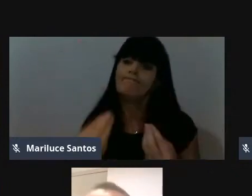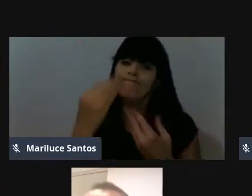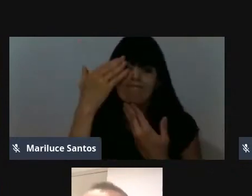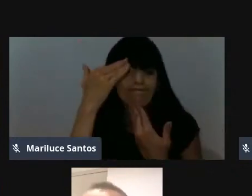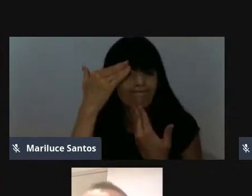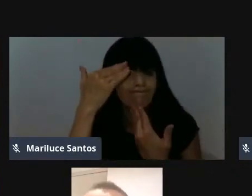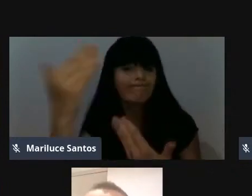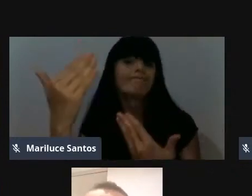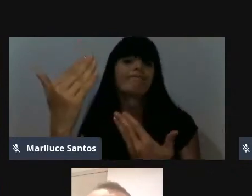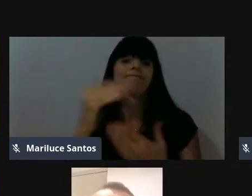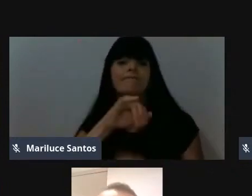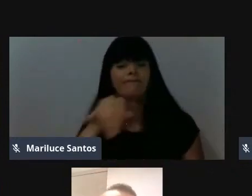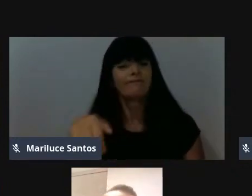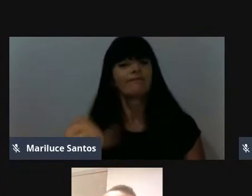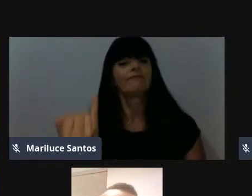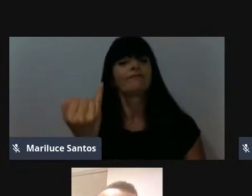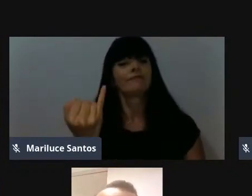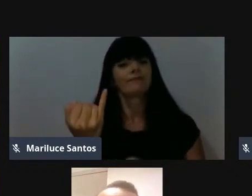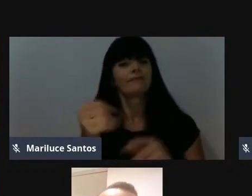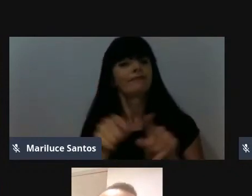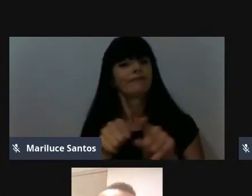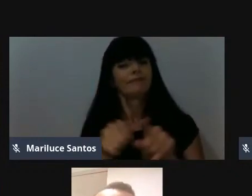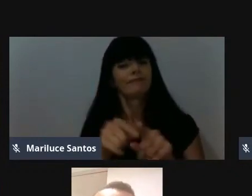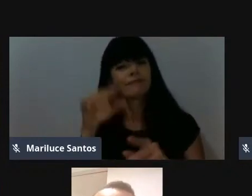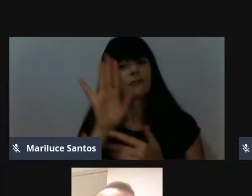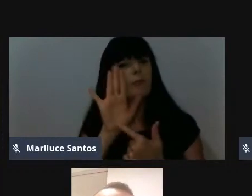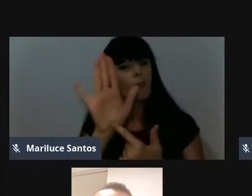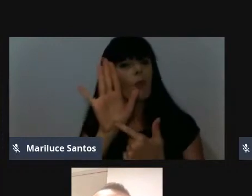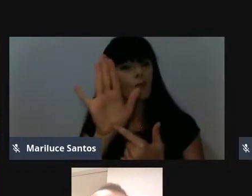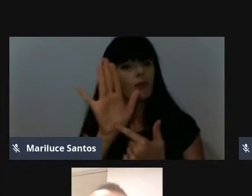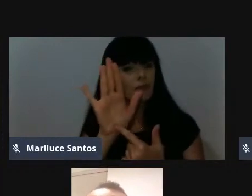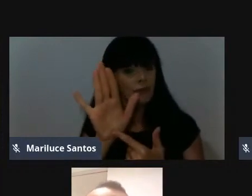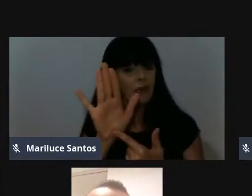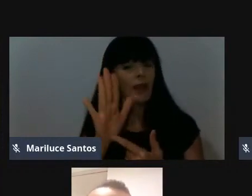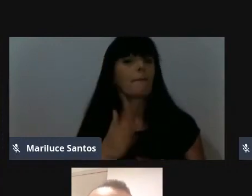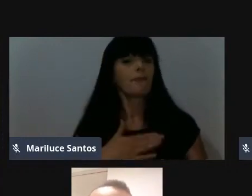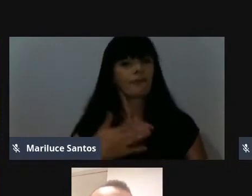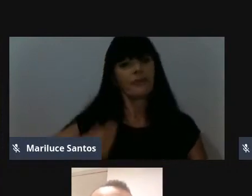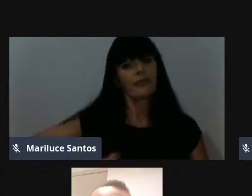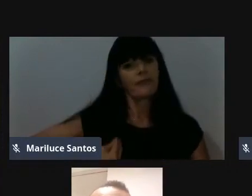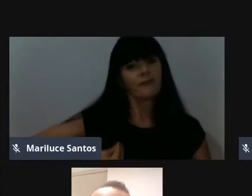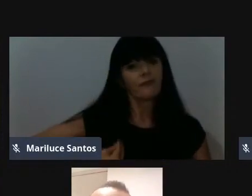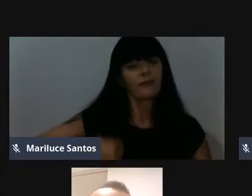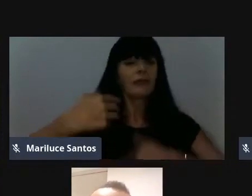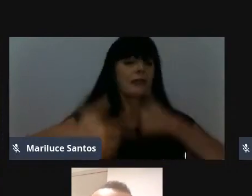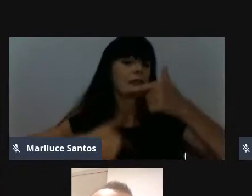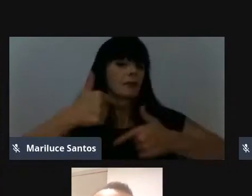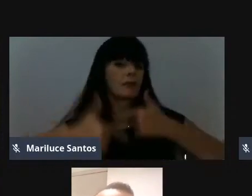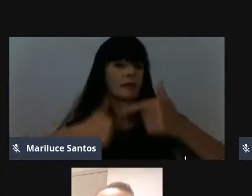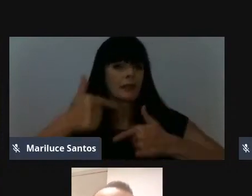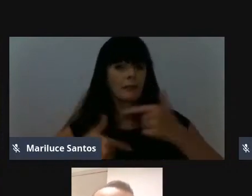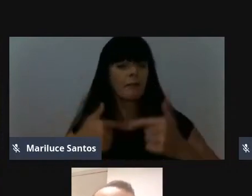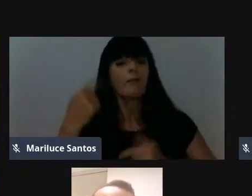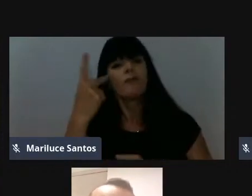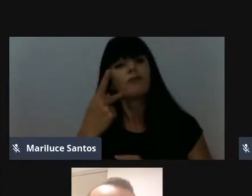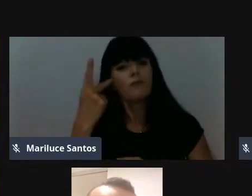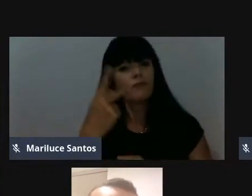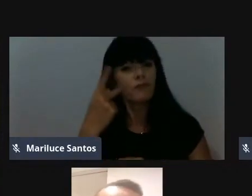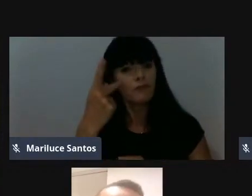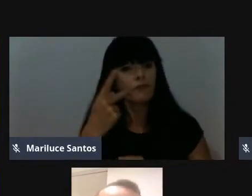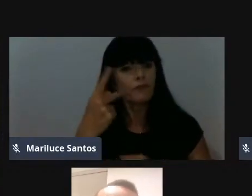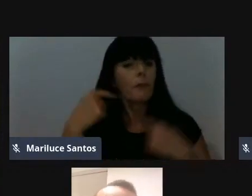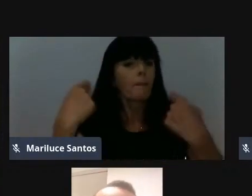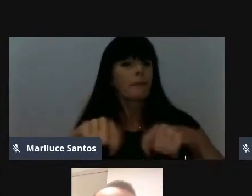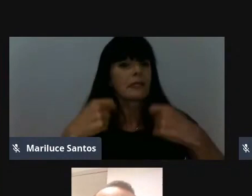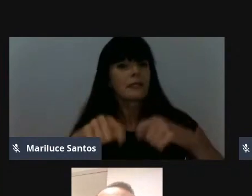mesmo pela oportunidade, né, de apresentar, de me apresentar, de apresentar um pouco do meu trabalho como vereador, precisamos